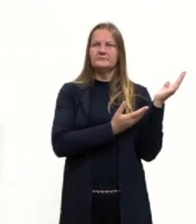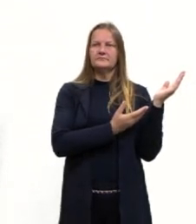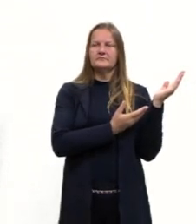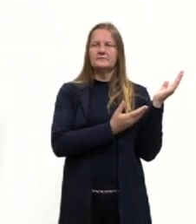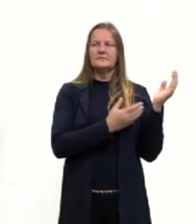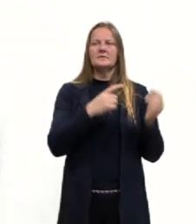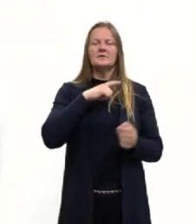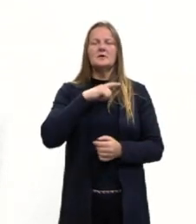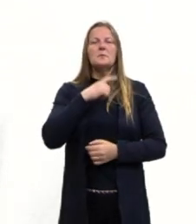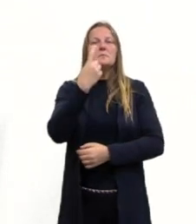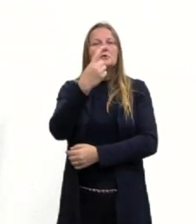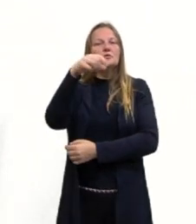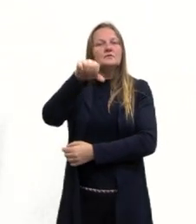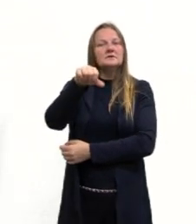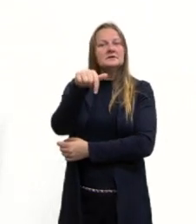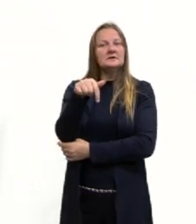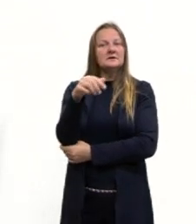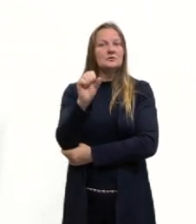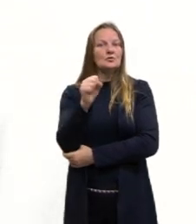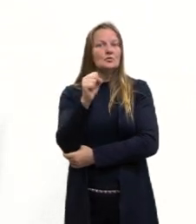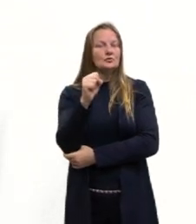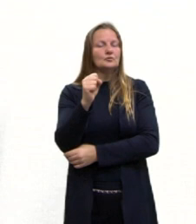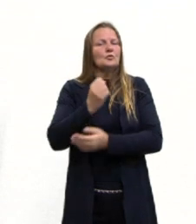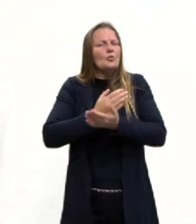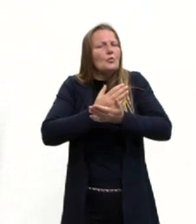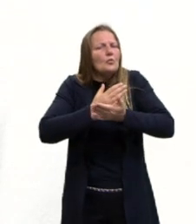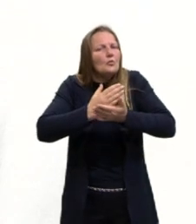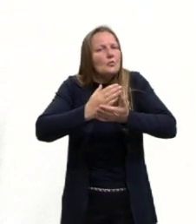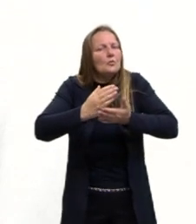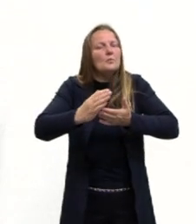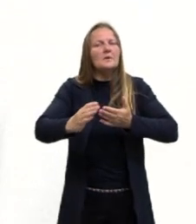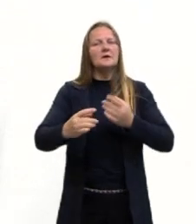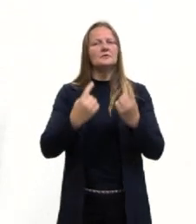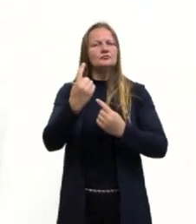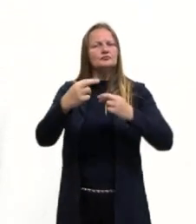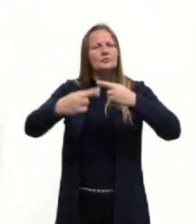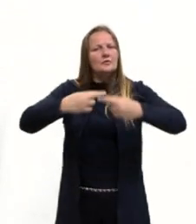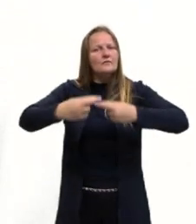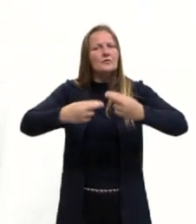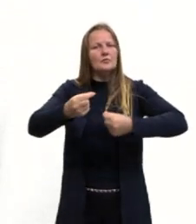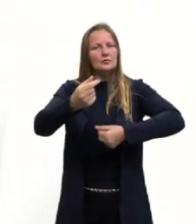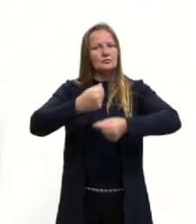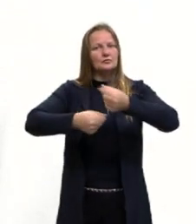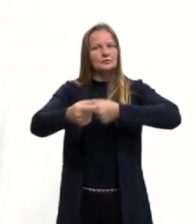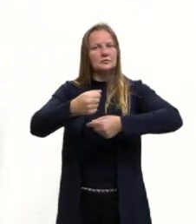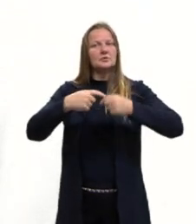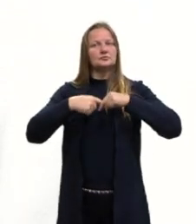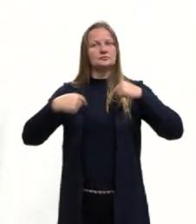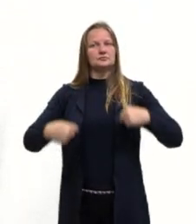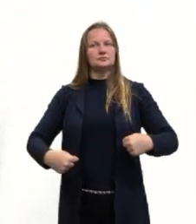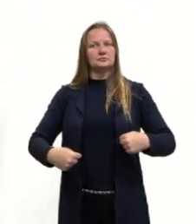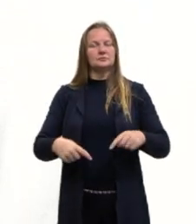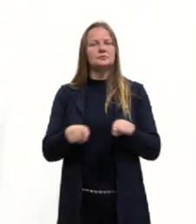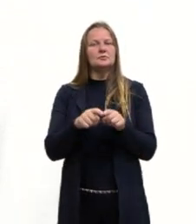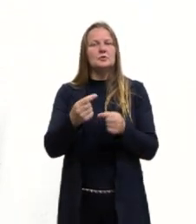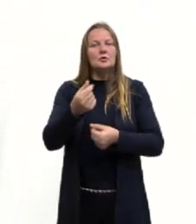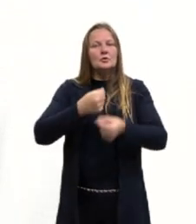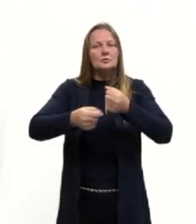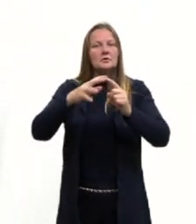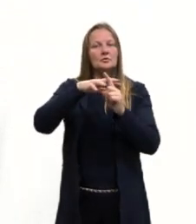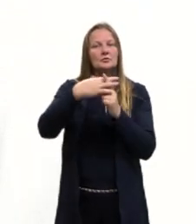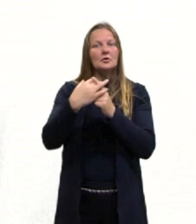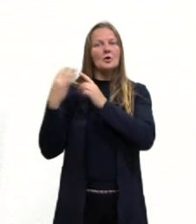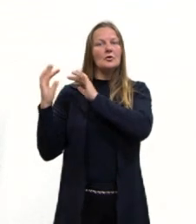E aí, então, em 78, ele começa, né, a partir de 78, algumas reformas econômicas chinesas, e a economia, então, socialista